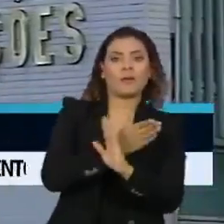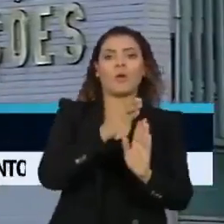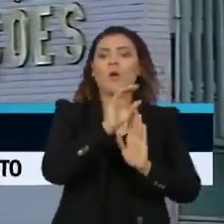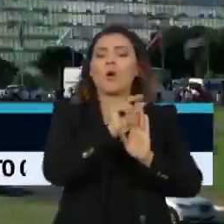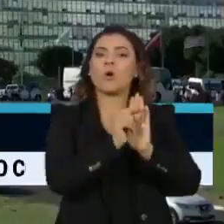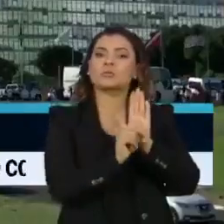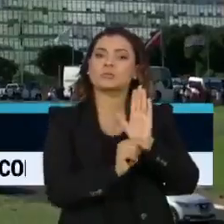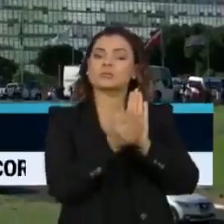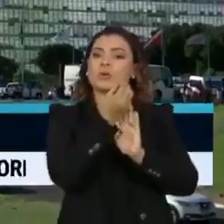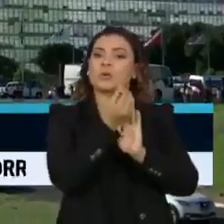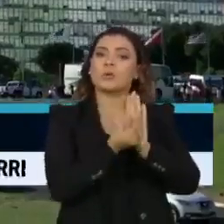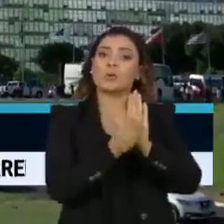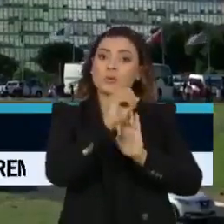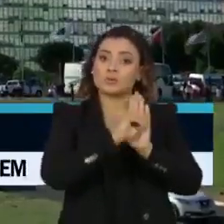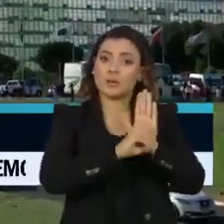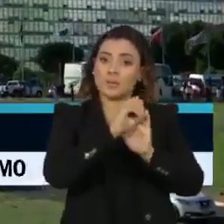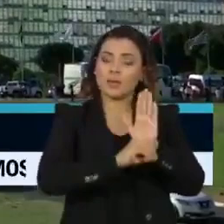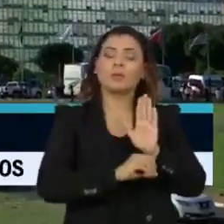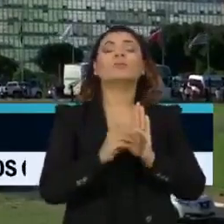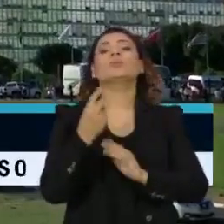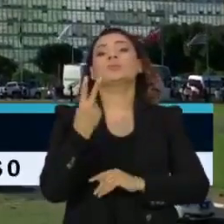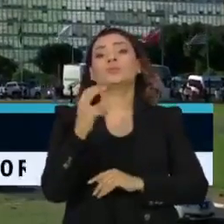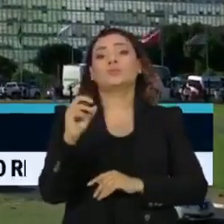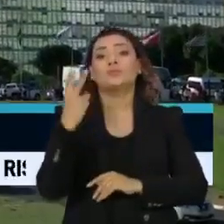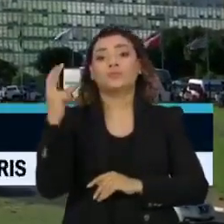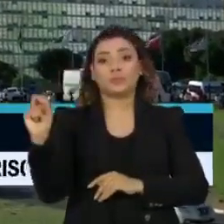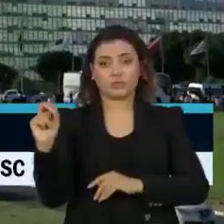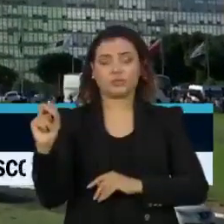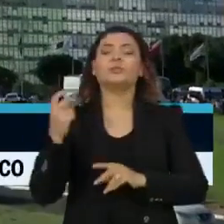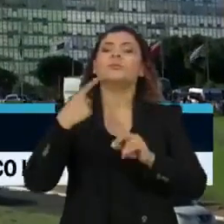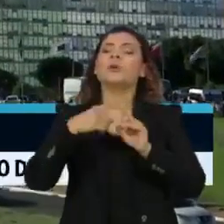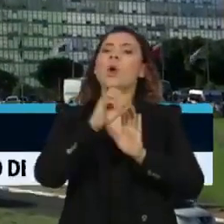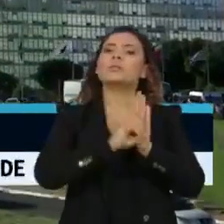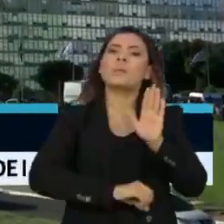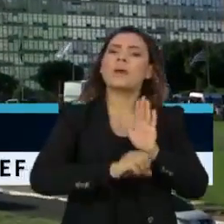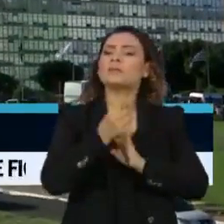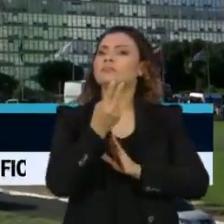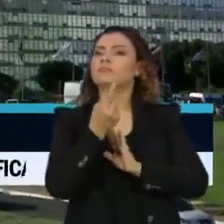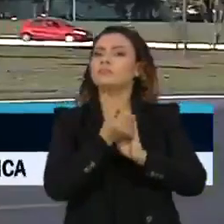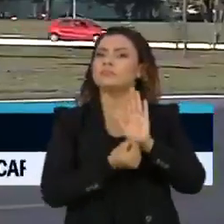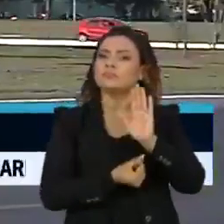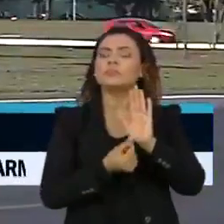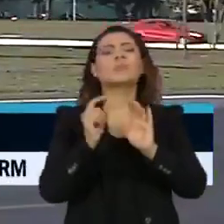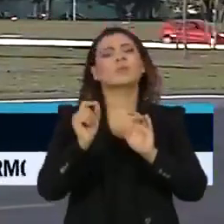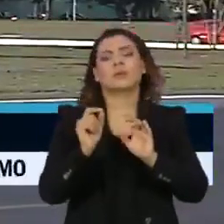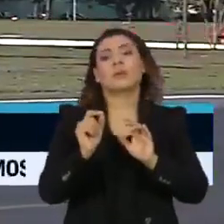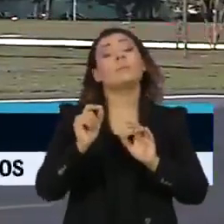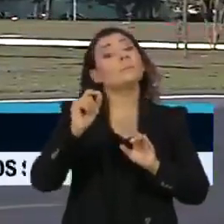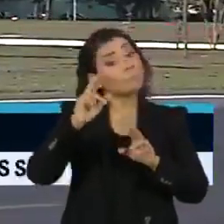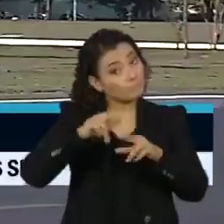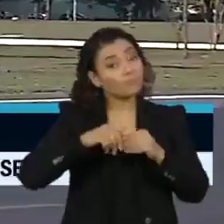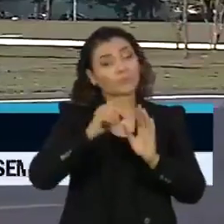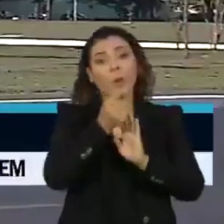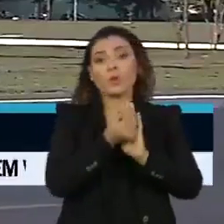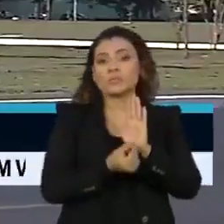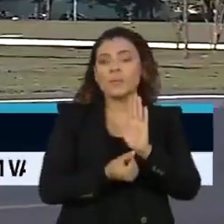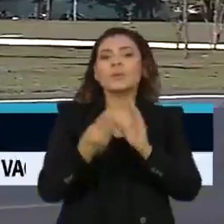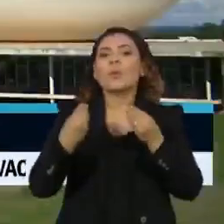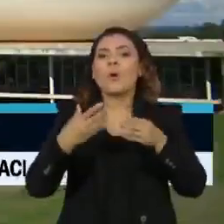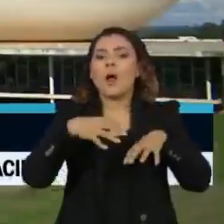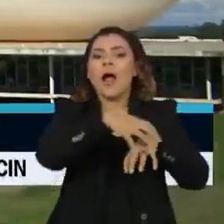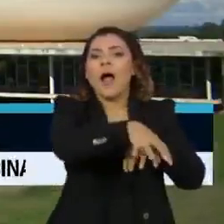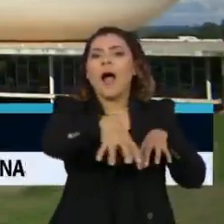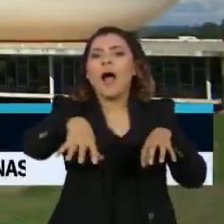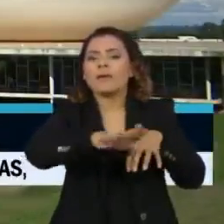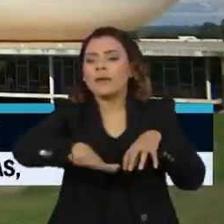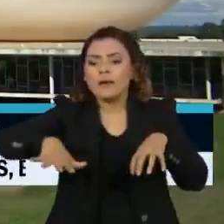2020. Chamada de RP9, a emenda permite que se indique a área para a qual os recursos serão destinados.